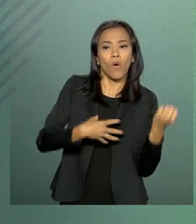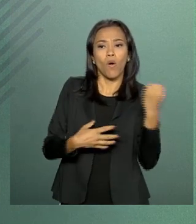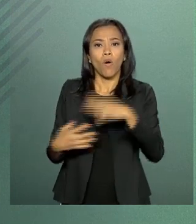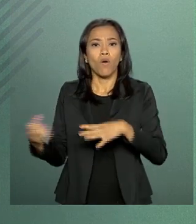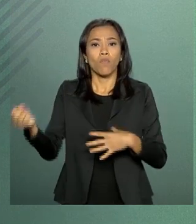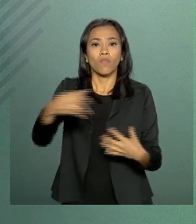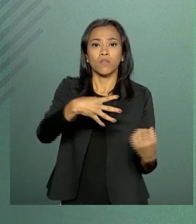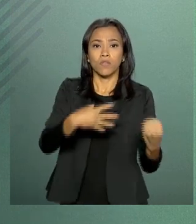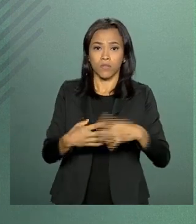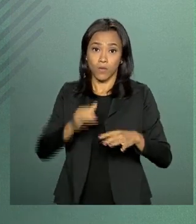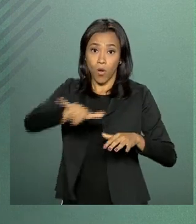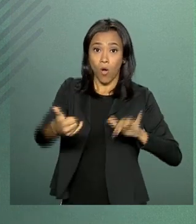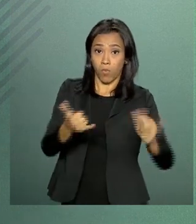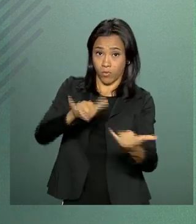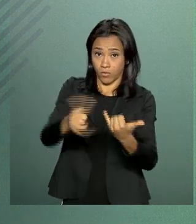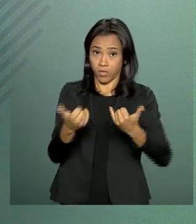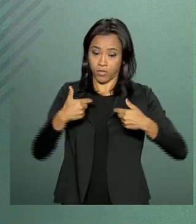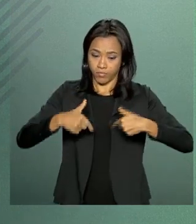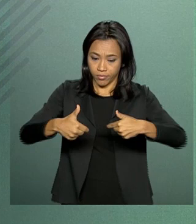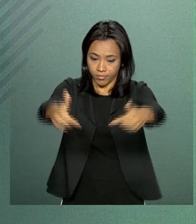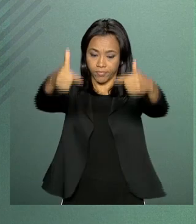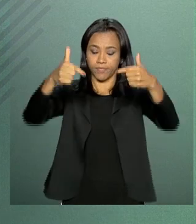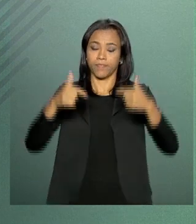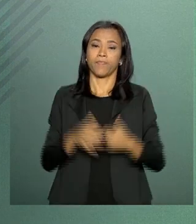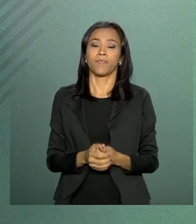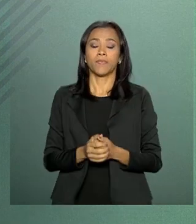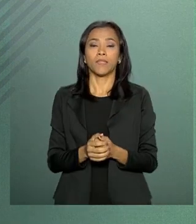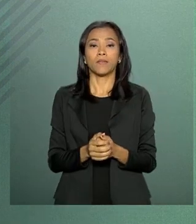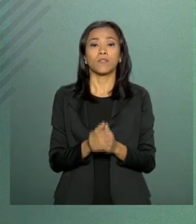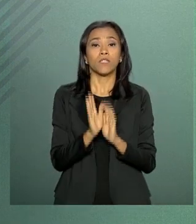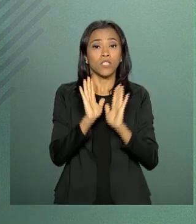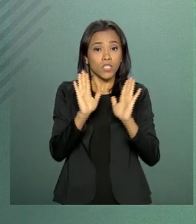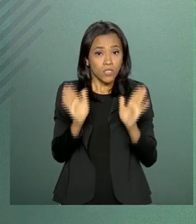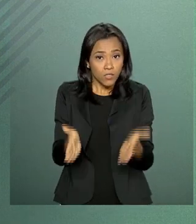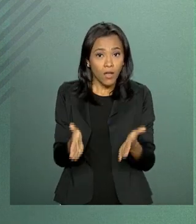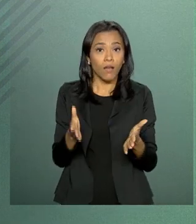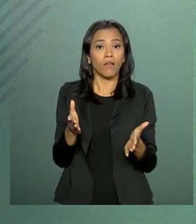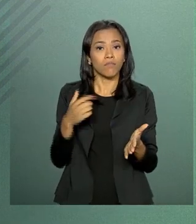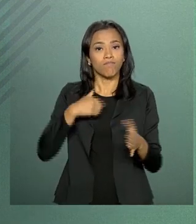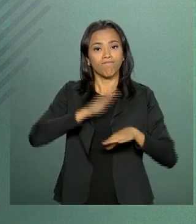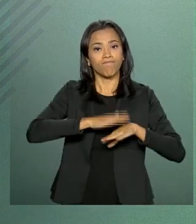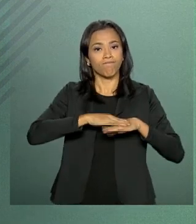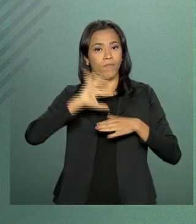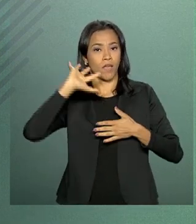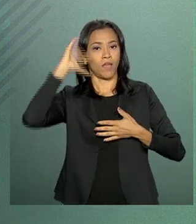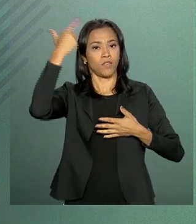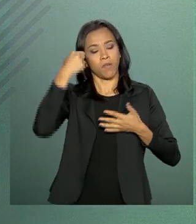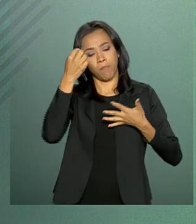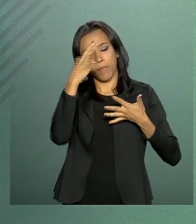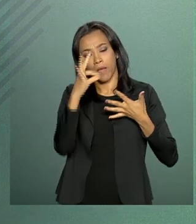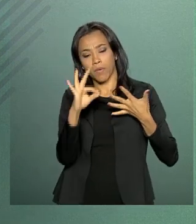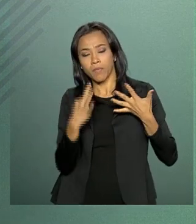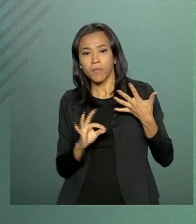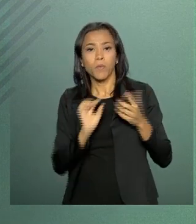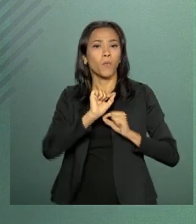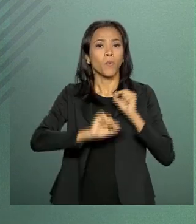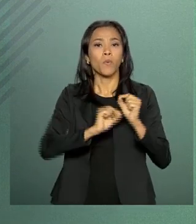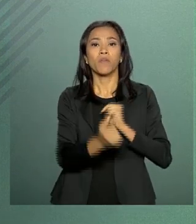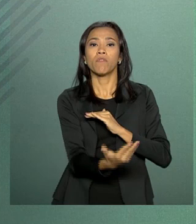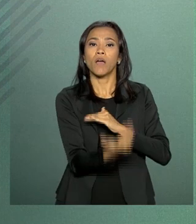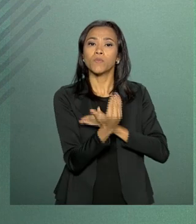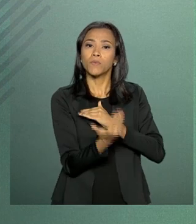oportunidades. Estão sendo tomadas medidas que ajudarão a criar